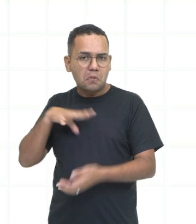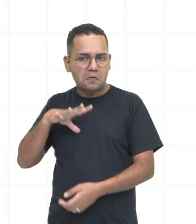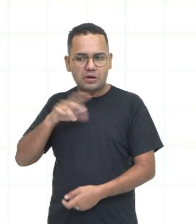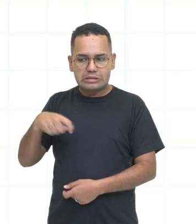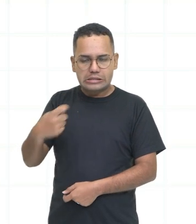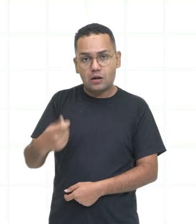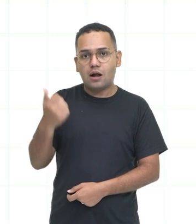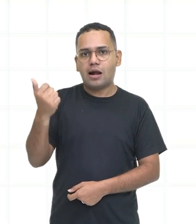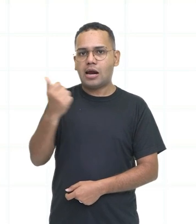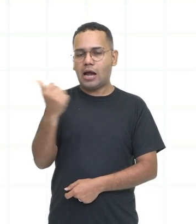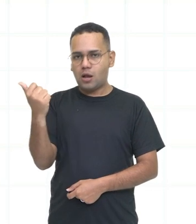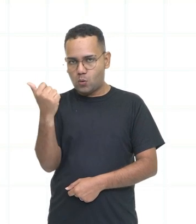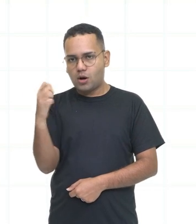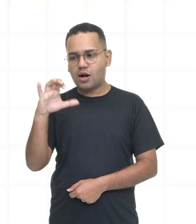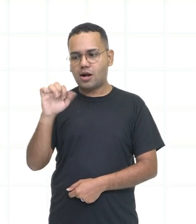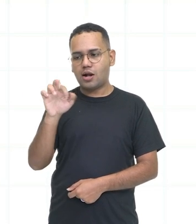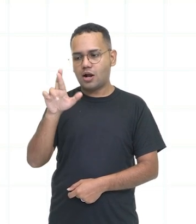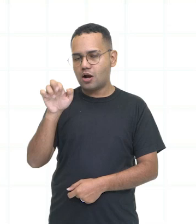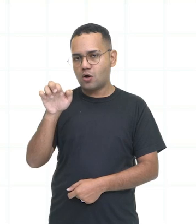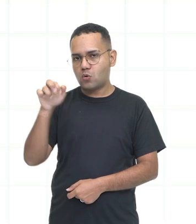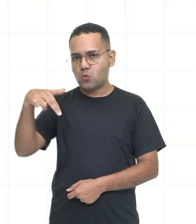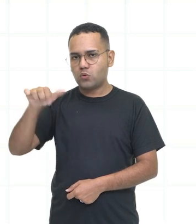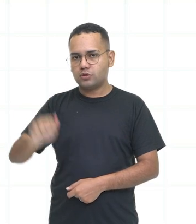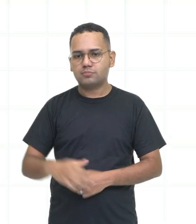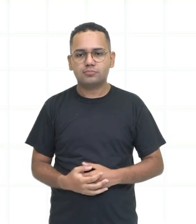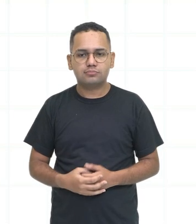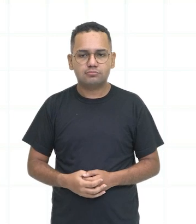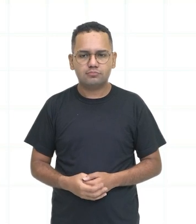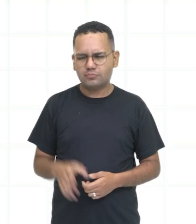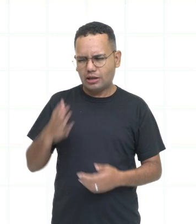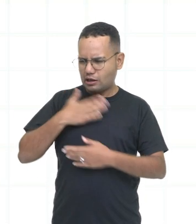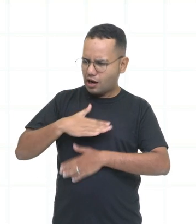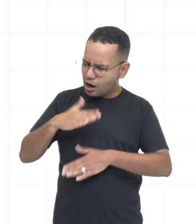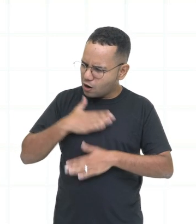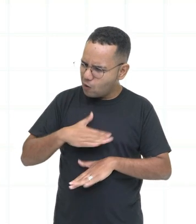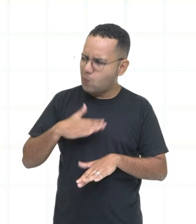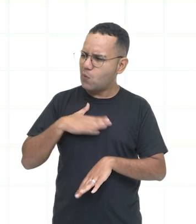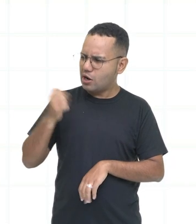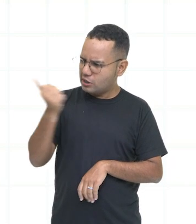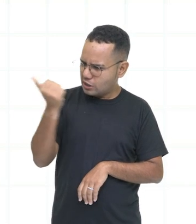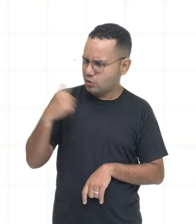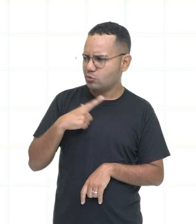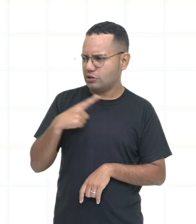ride. Eu darei a você. Eu te darei uma carona. Relaxa. Eu te darei uma carona.